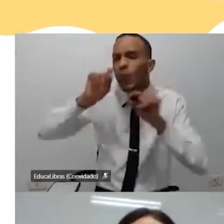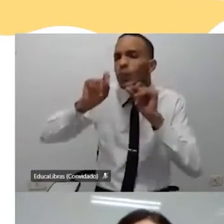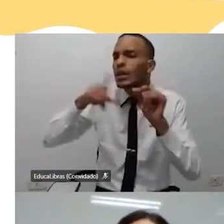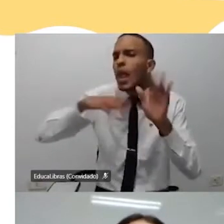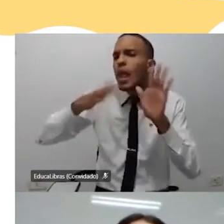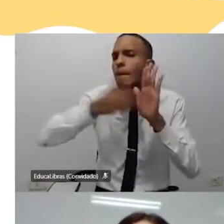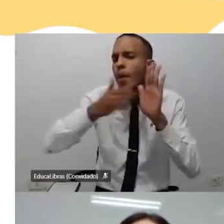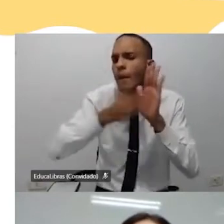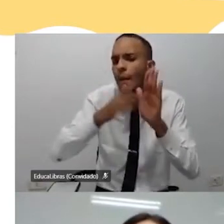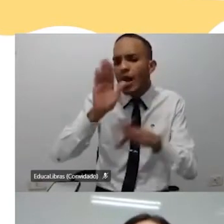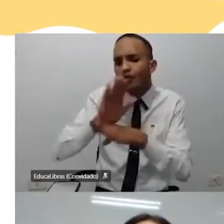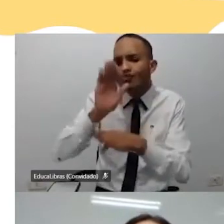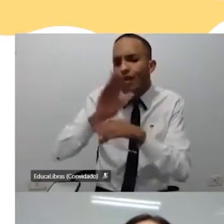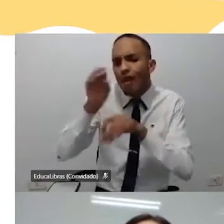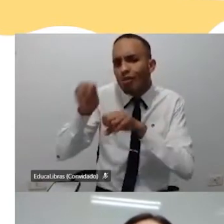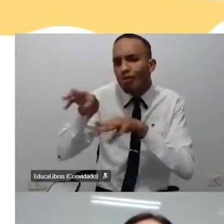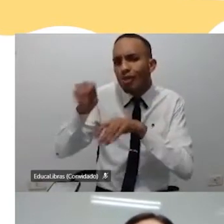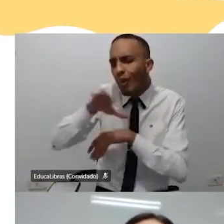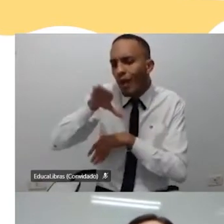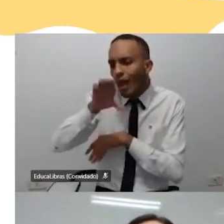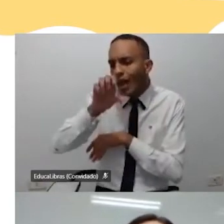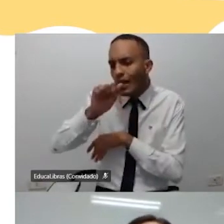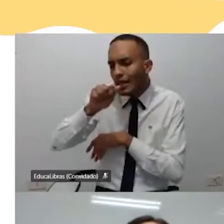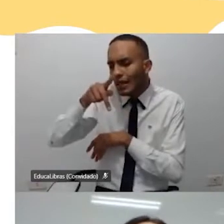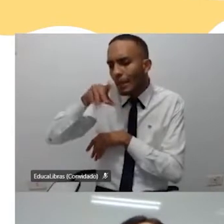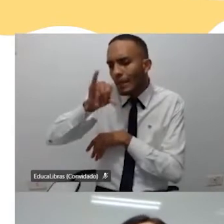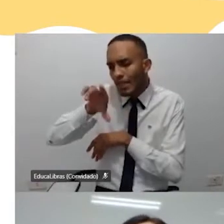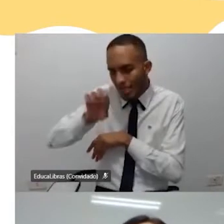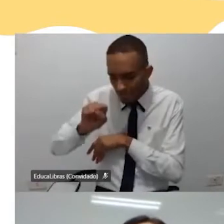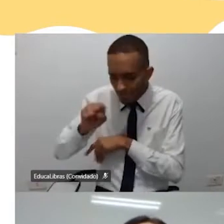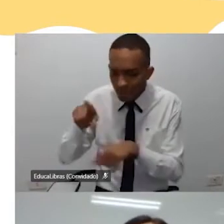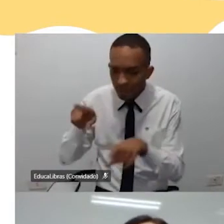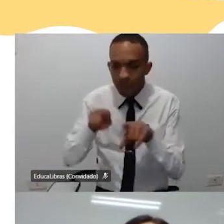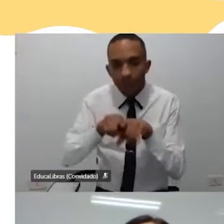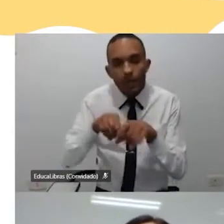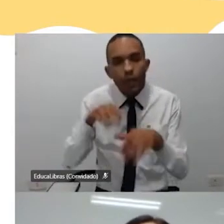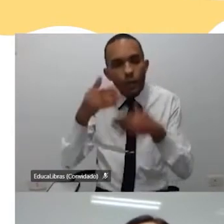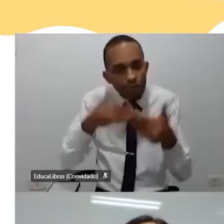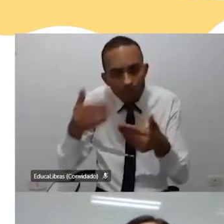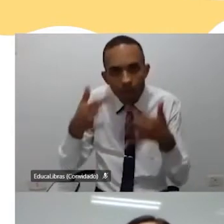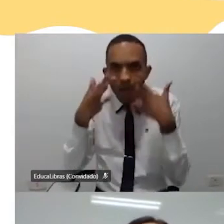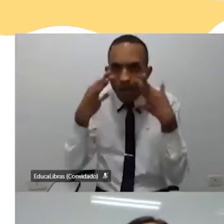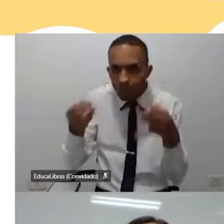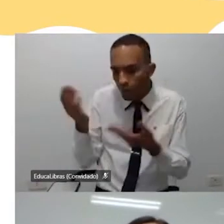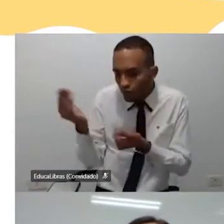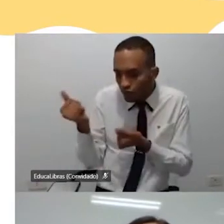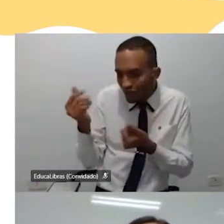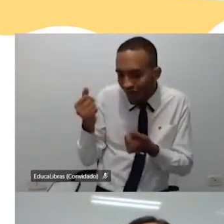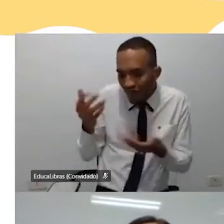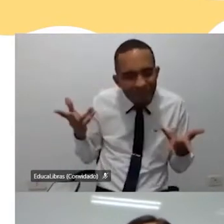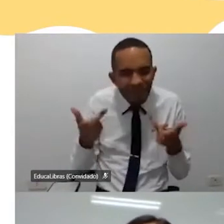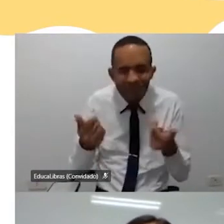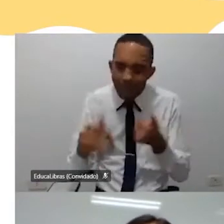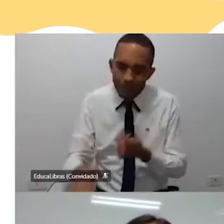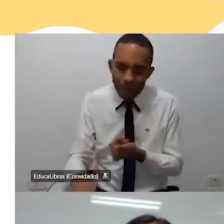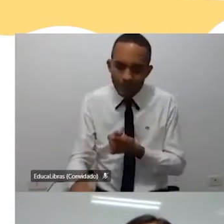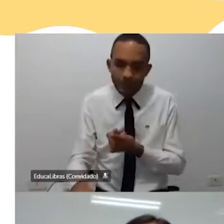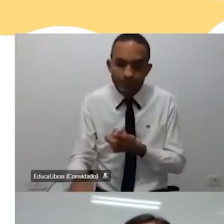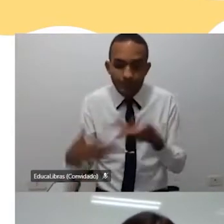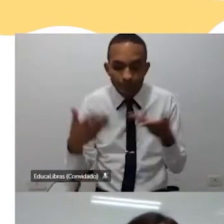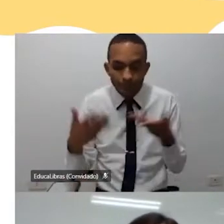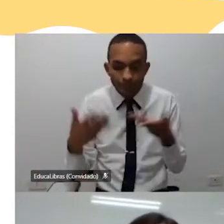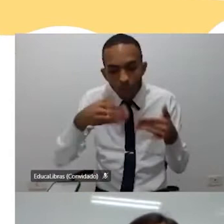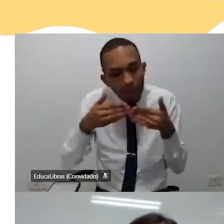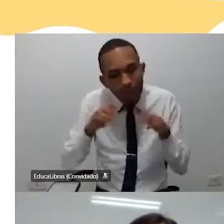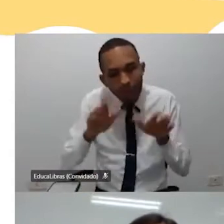de propostas para a educação de Campinas. E o processo de escuta dos jovens foi sensacional. Então, a gente